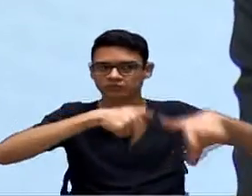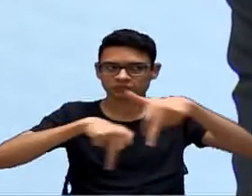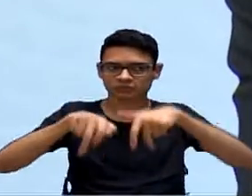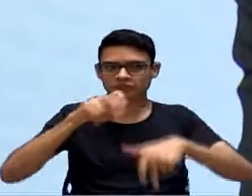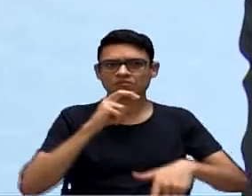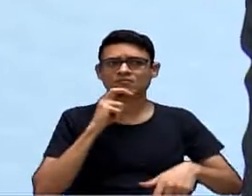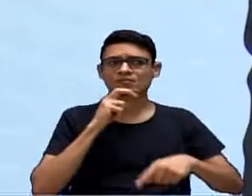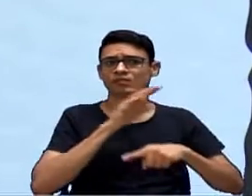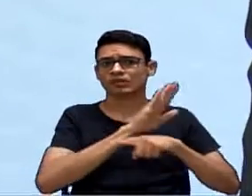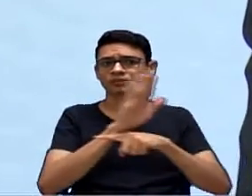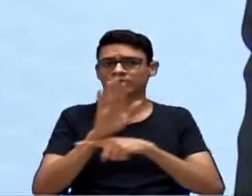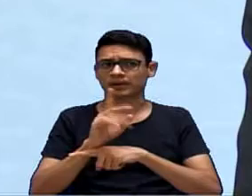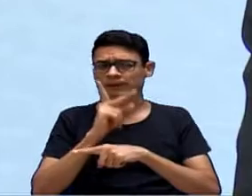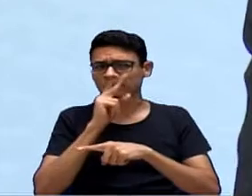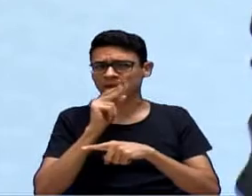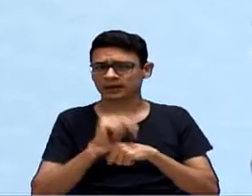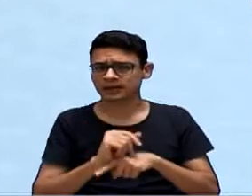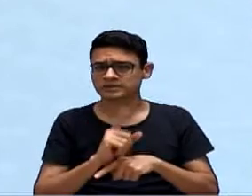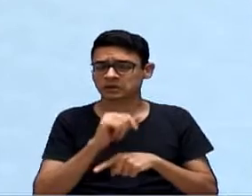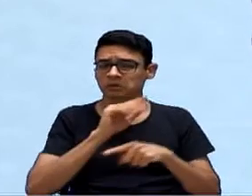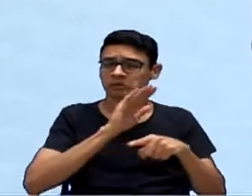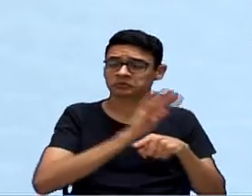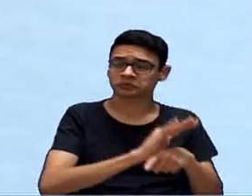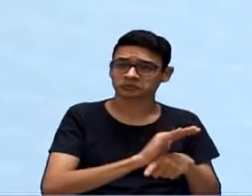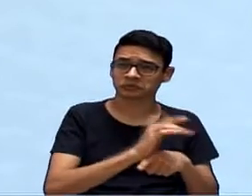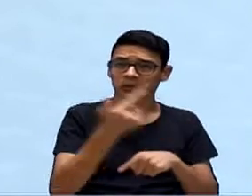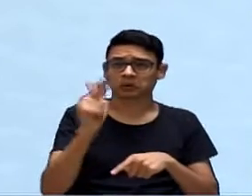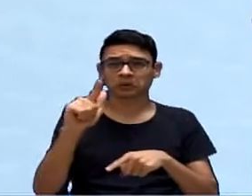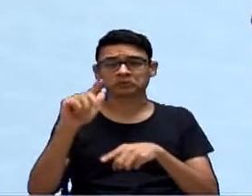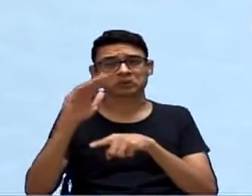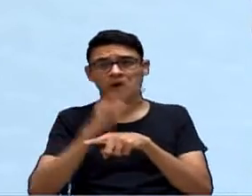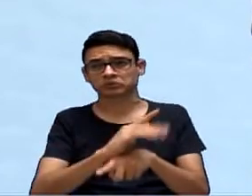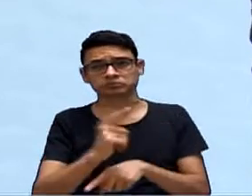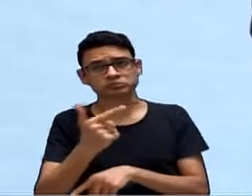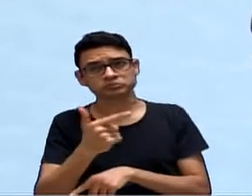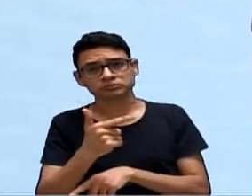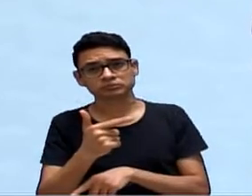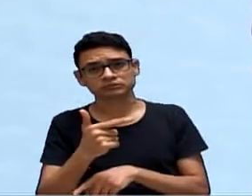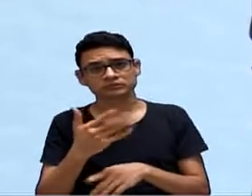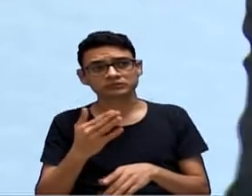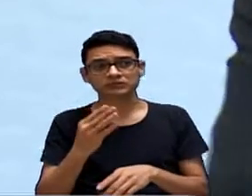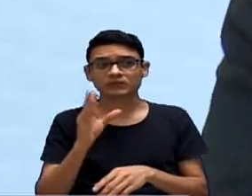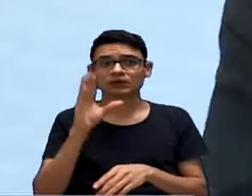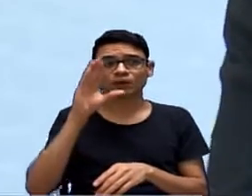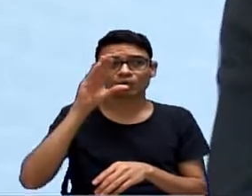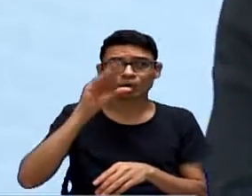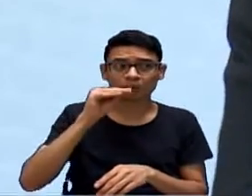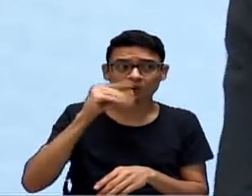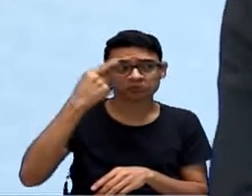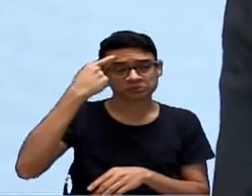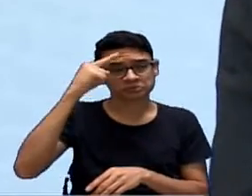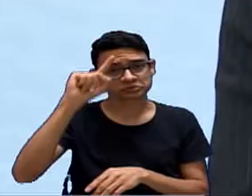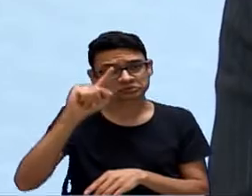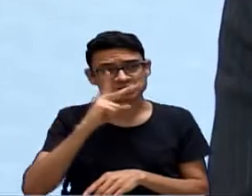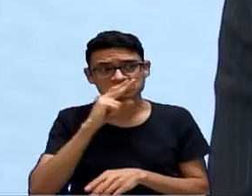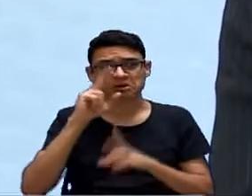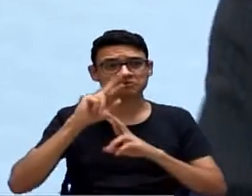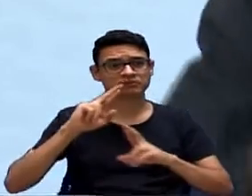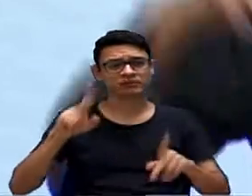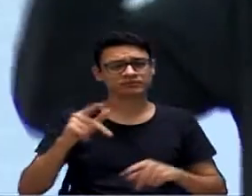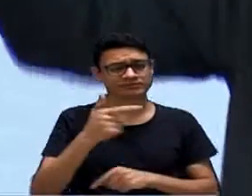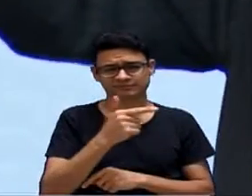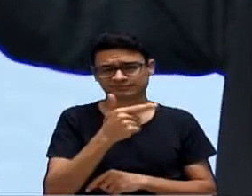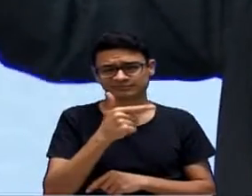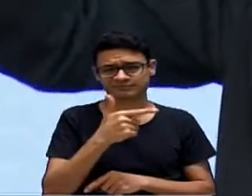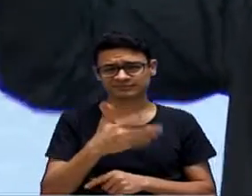defende, projeto que... Se o projeto ele defende, ele defende de noite e de dia. Não tem essa diferenciação.